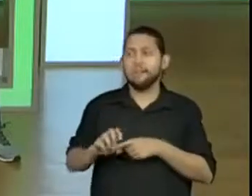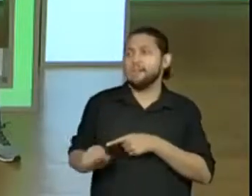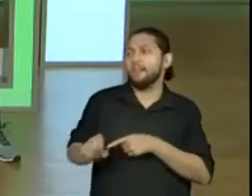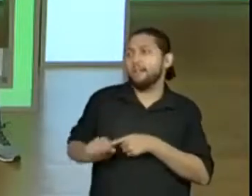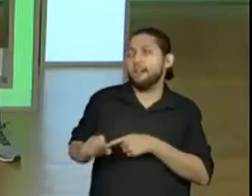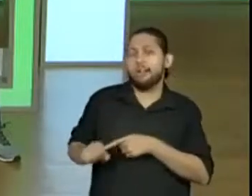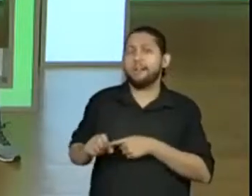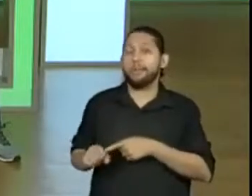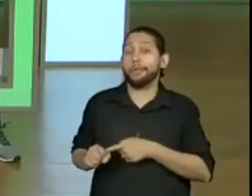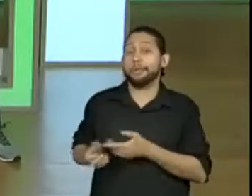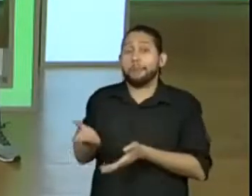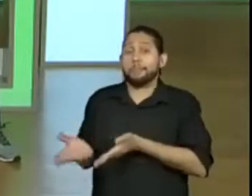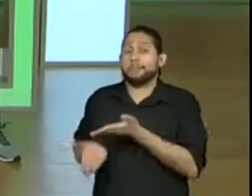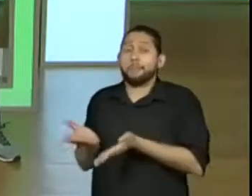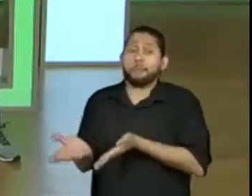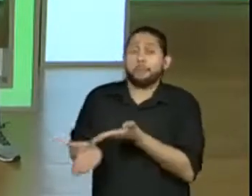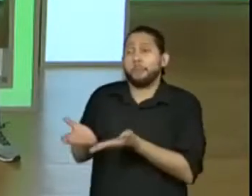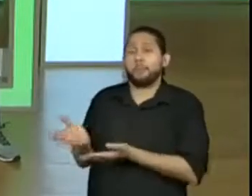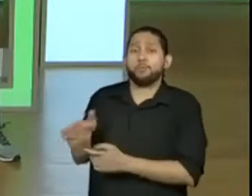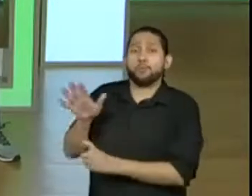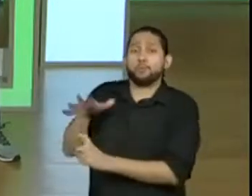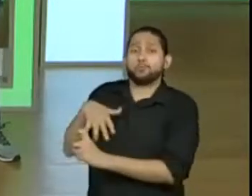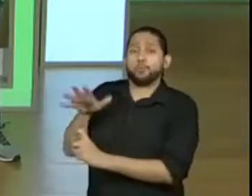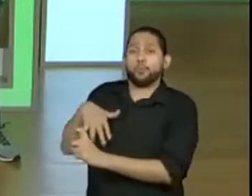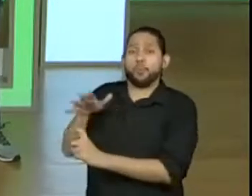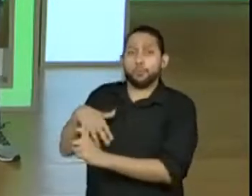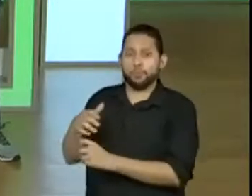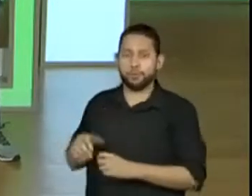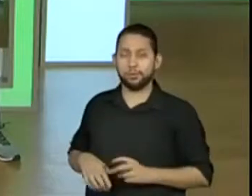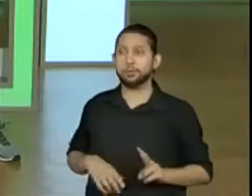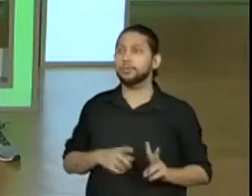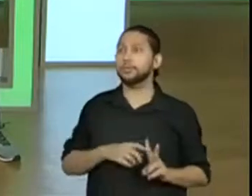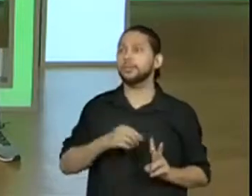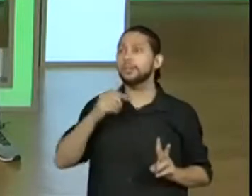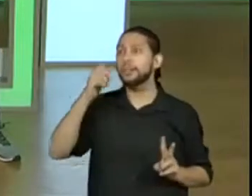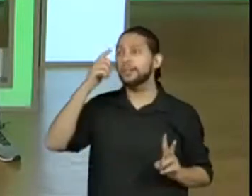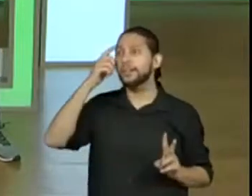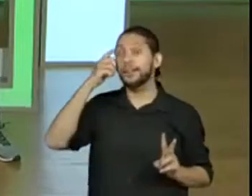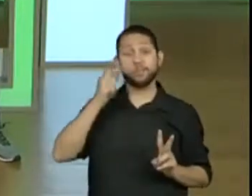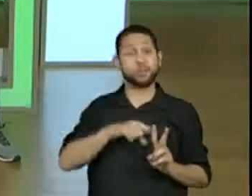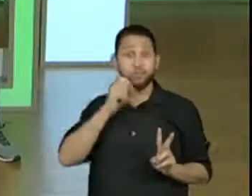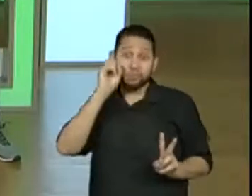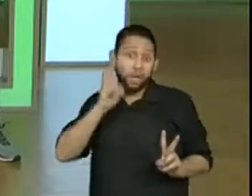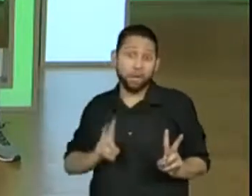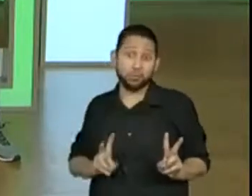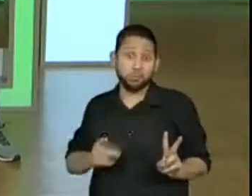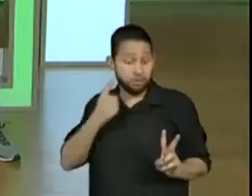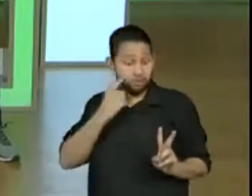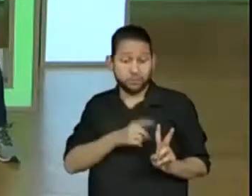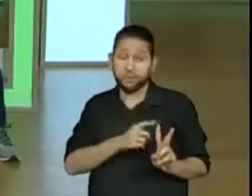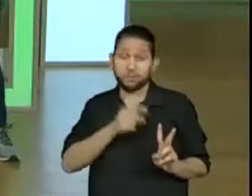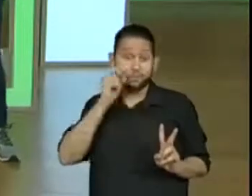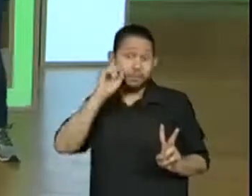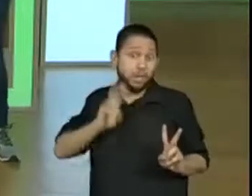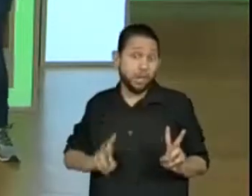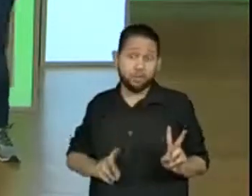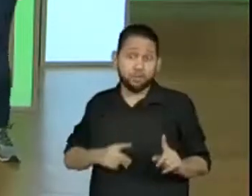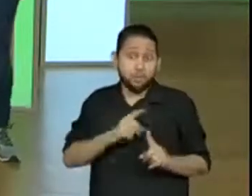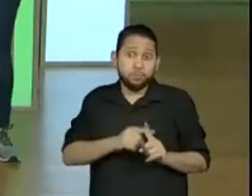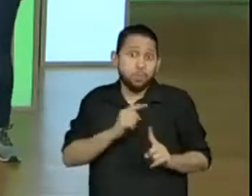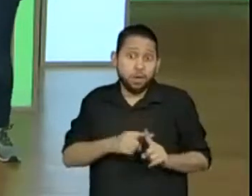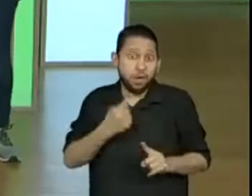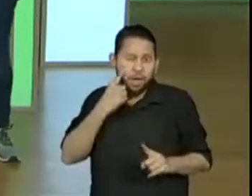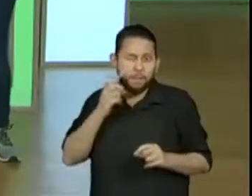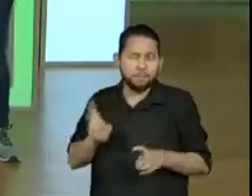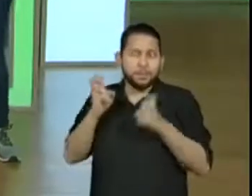que às vezes a gente não consegue ler. A professora Maria de Lourdes, astuto. E a professora Regiane colocou esperta. Então, é o que a gente falou dos pontos